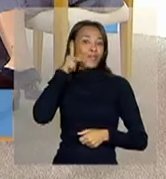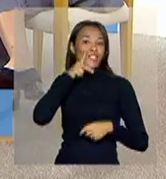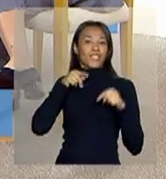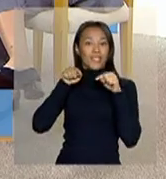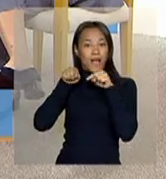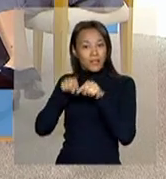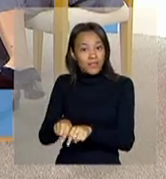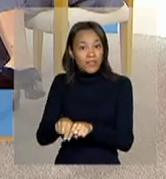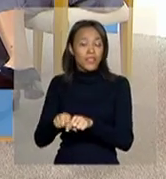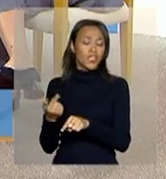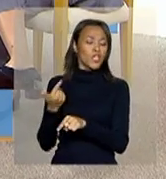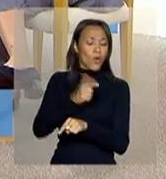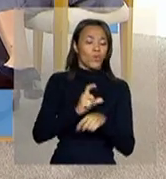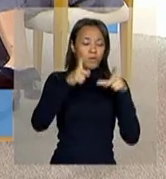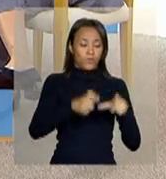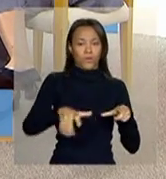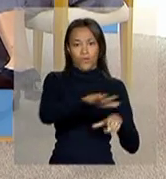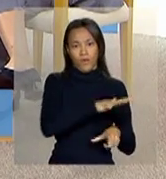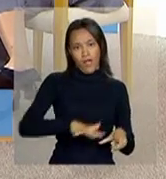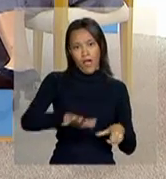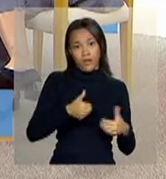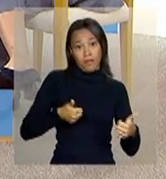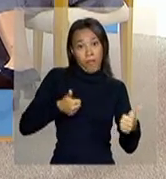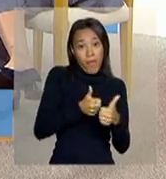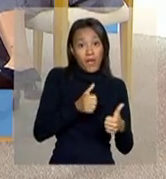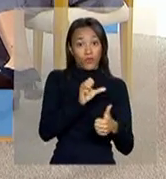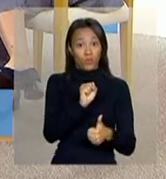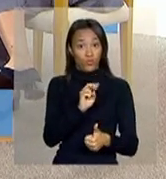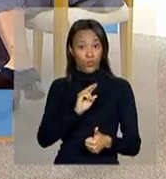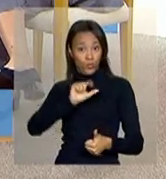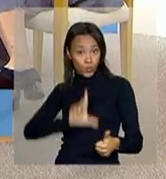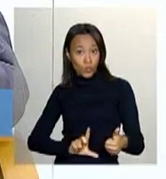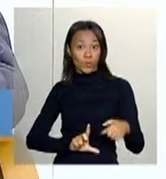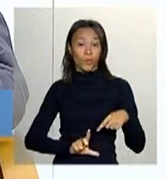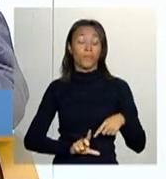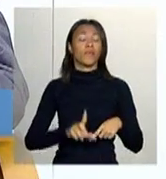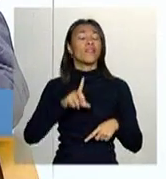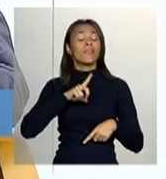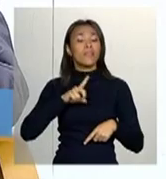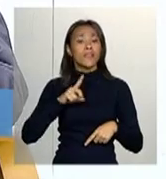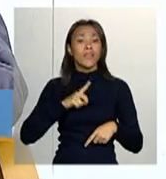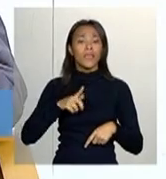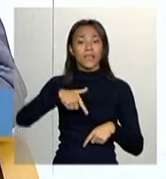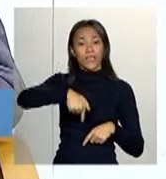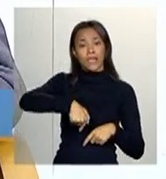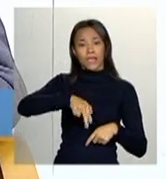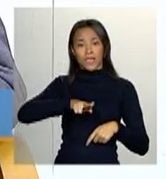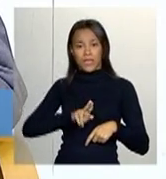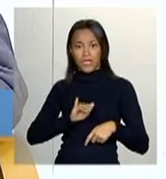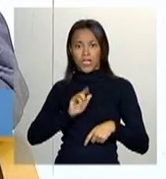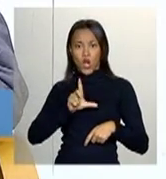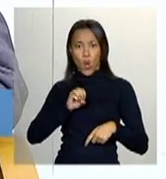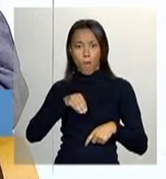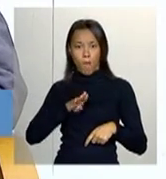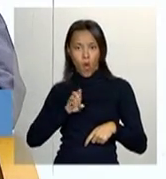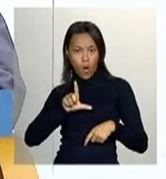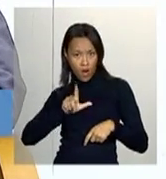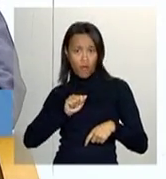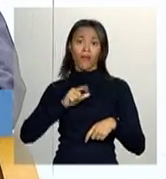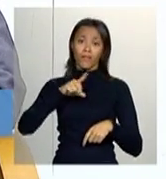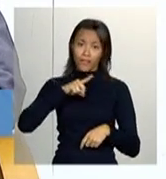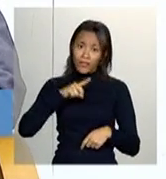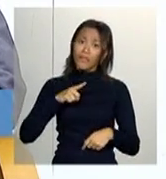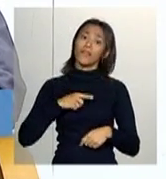região, a região mais próxima do sul, você tem uma população quilombola que tem outras características. Então, isso é dar